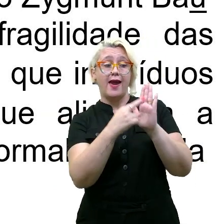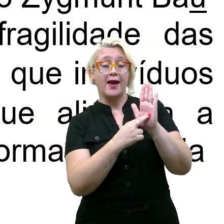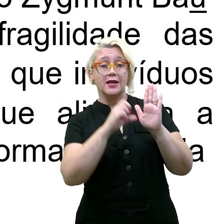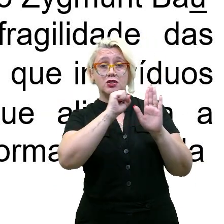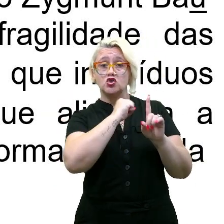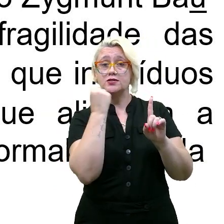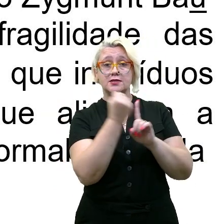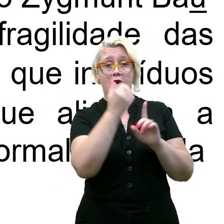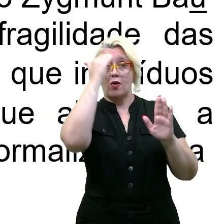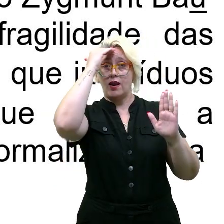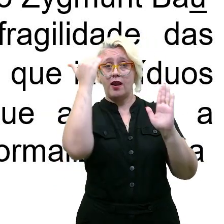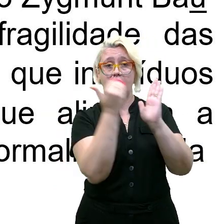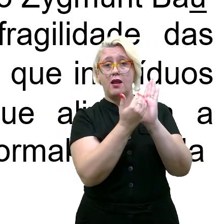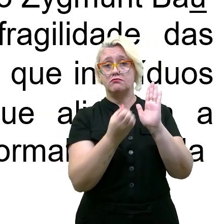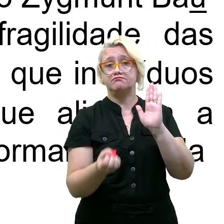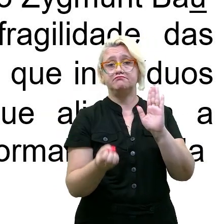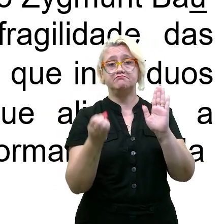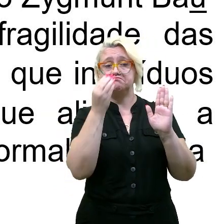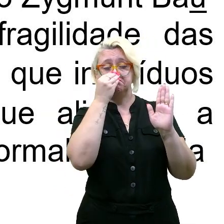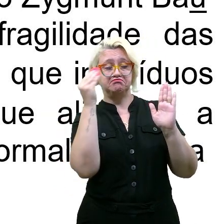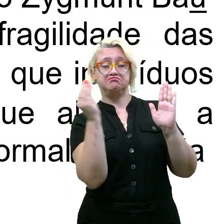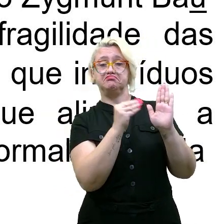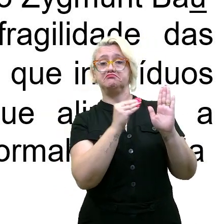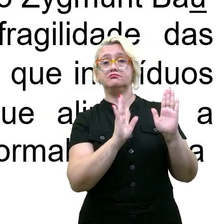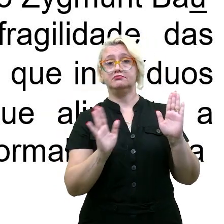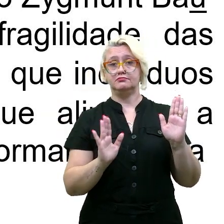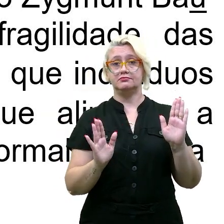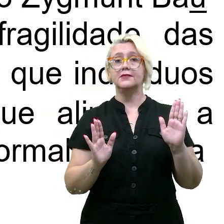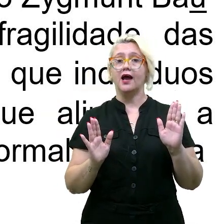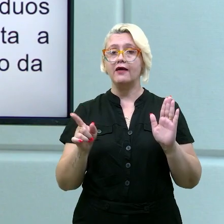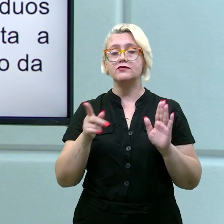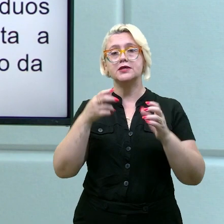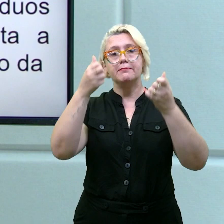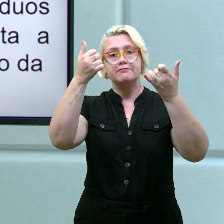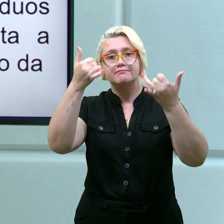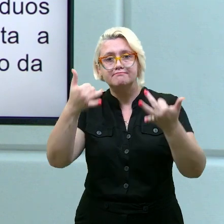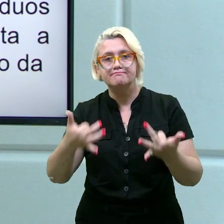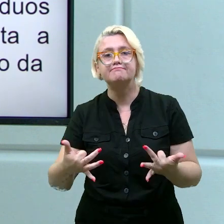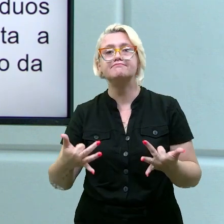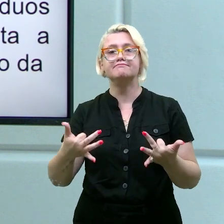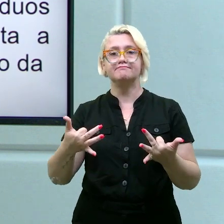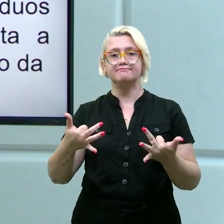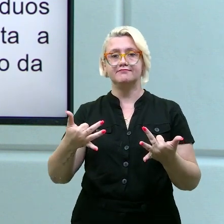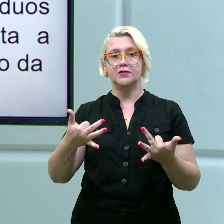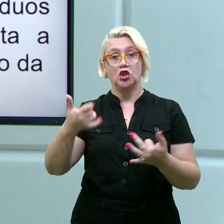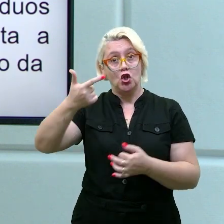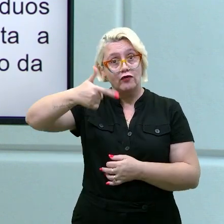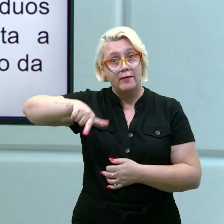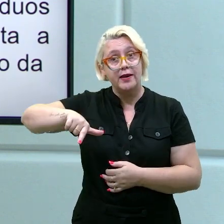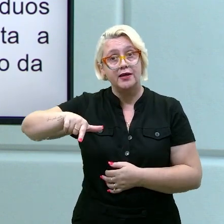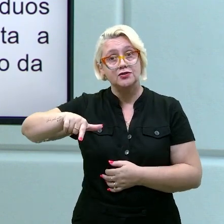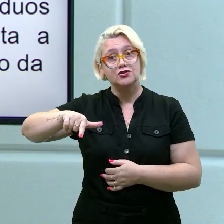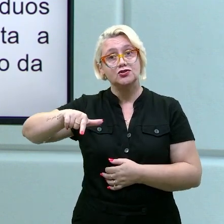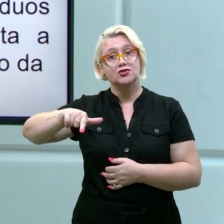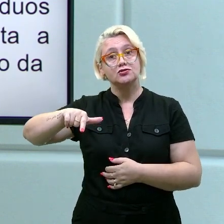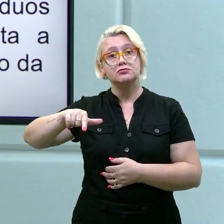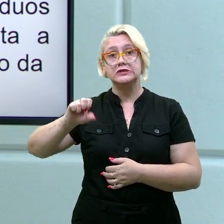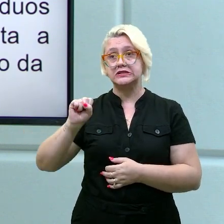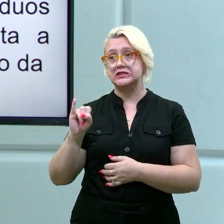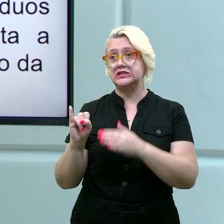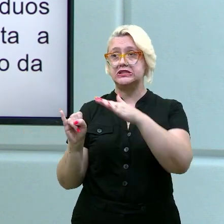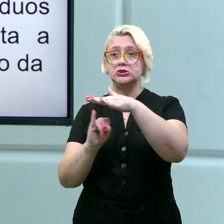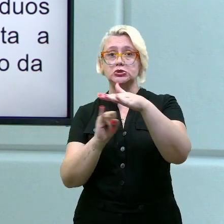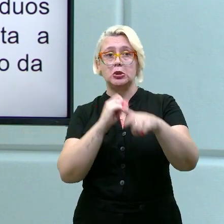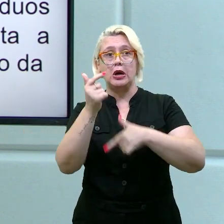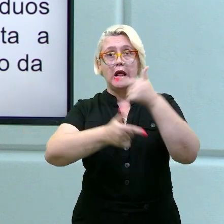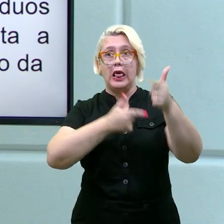e legais. Então, aqui teve uma... você reforça e explica. Sem uma... se as instituições estão